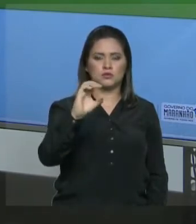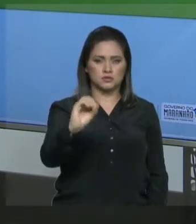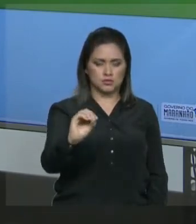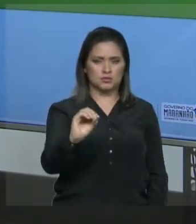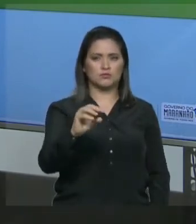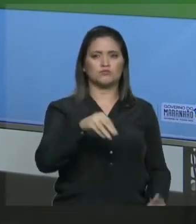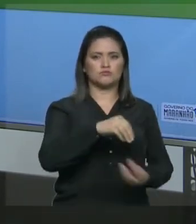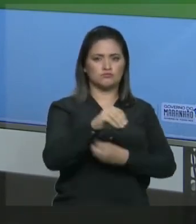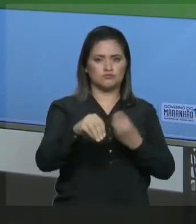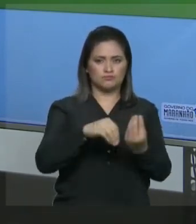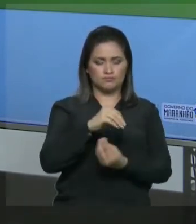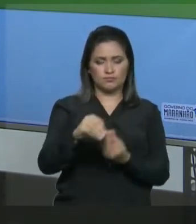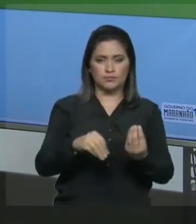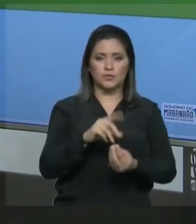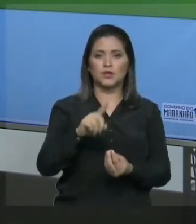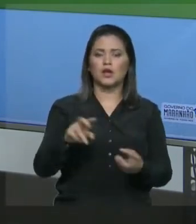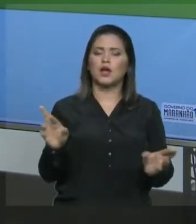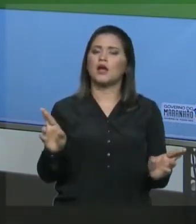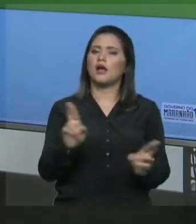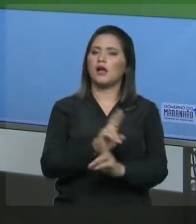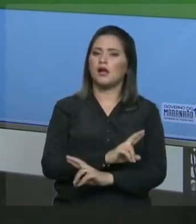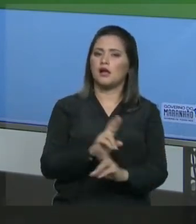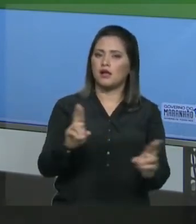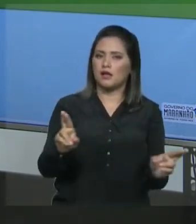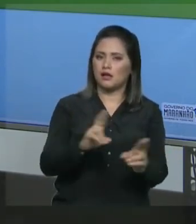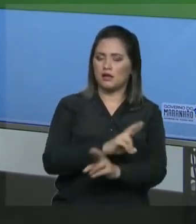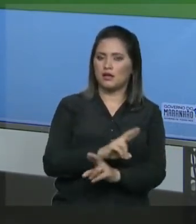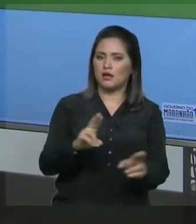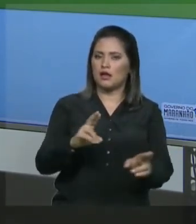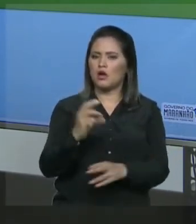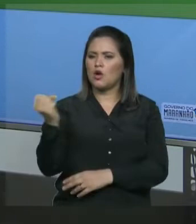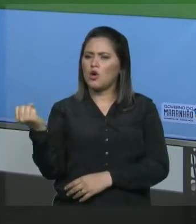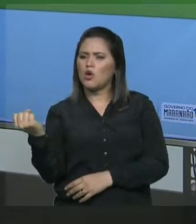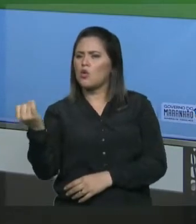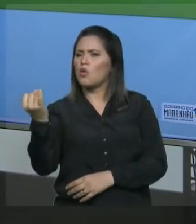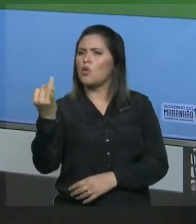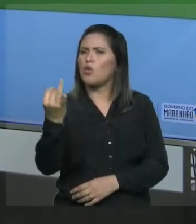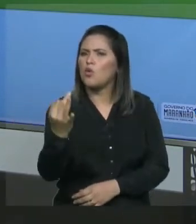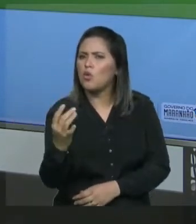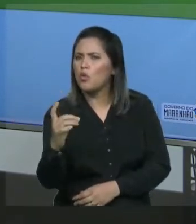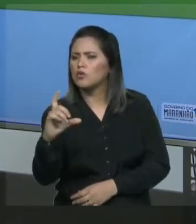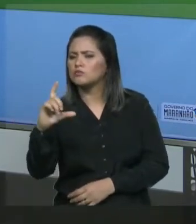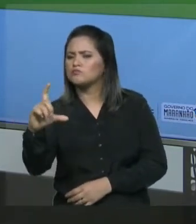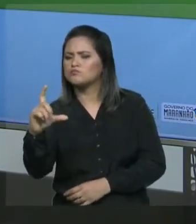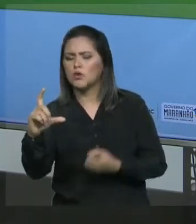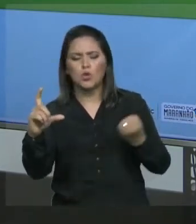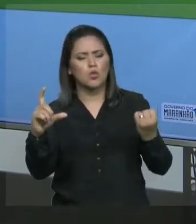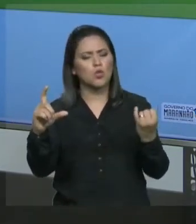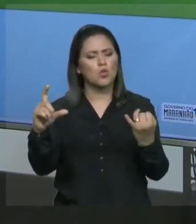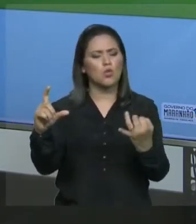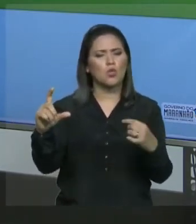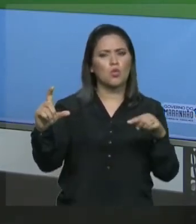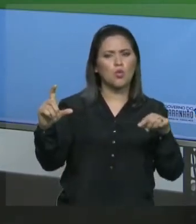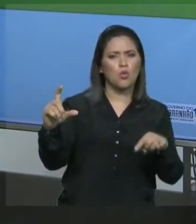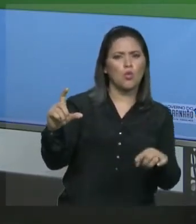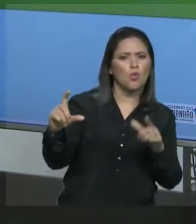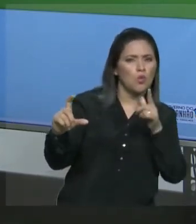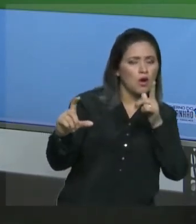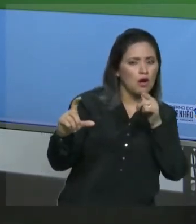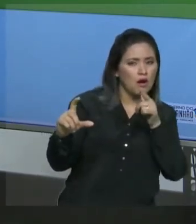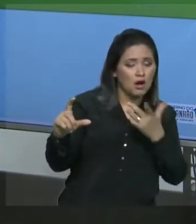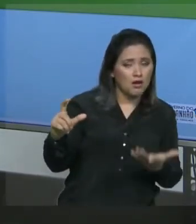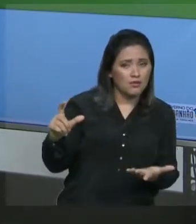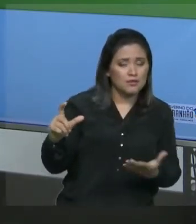diversas relações entre as partes de uma solução. Então, quando você prepara um suco, esse que nós estamos